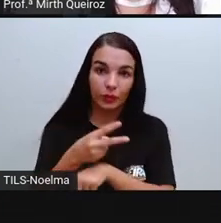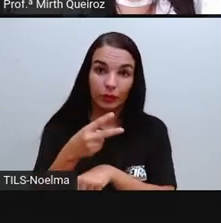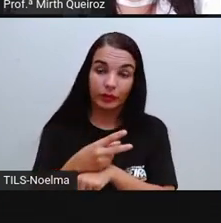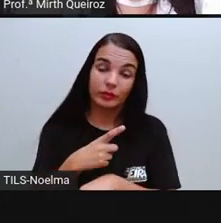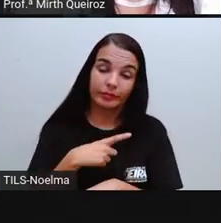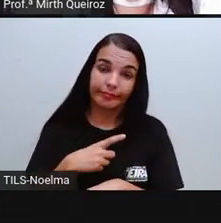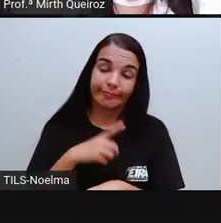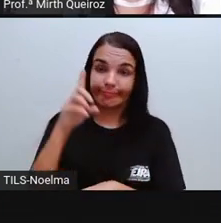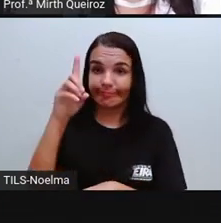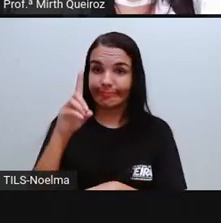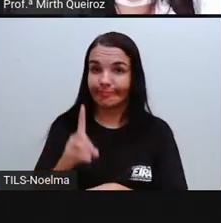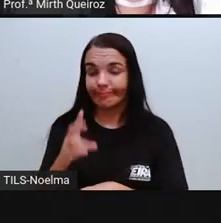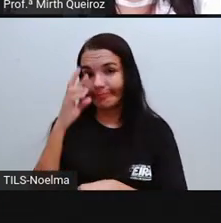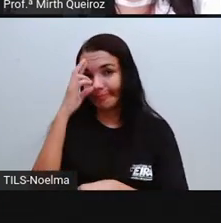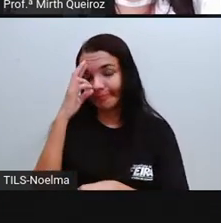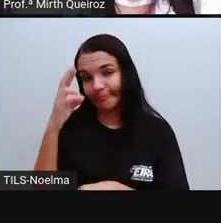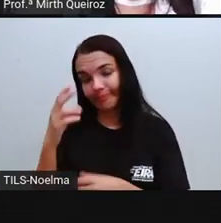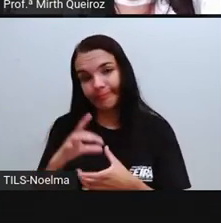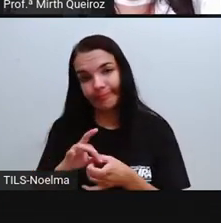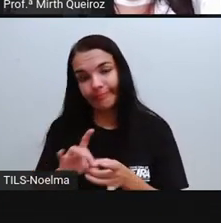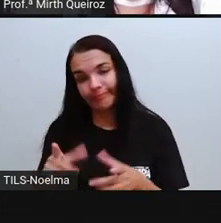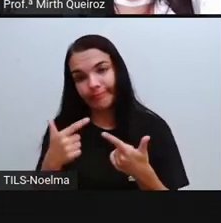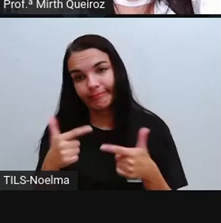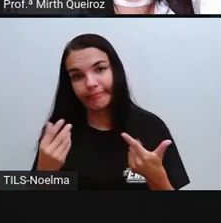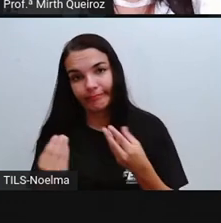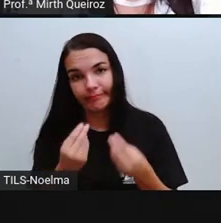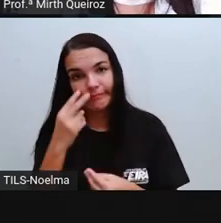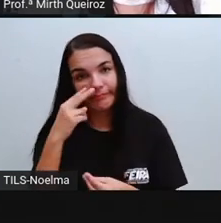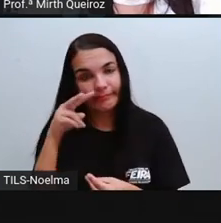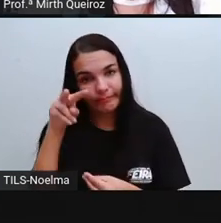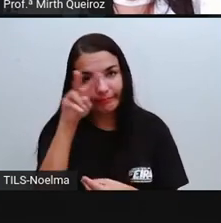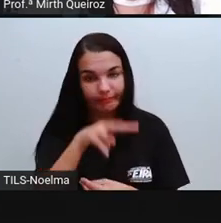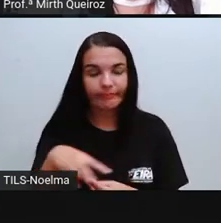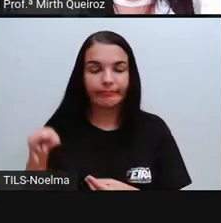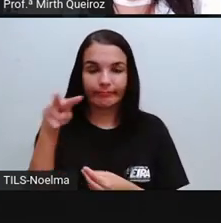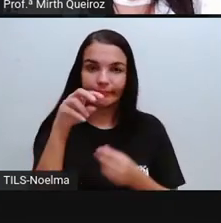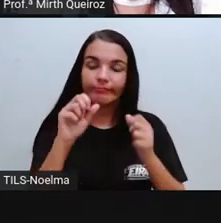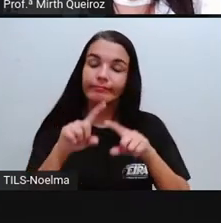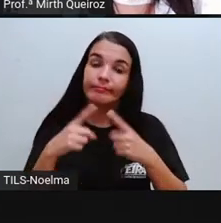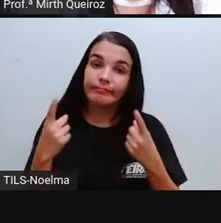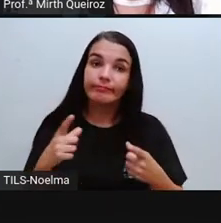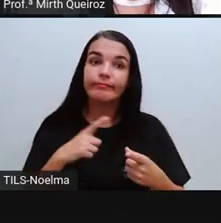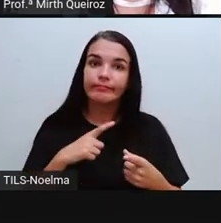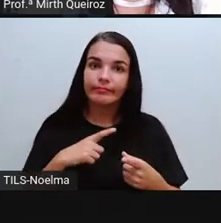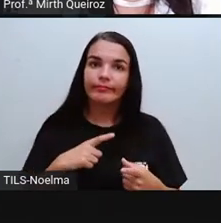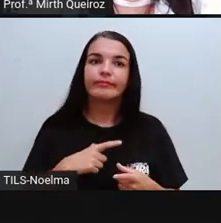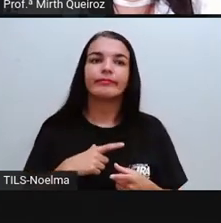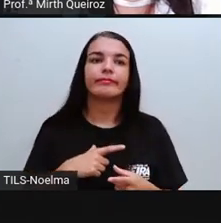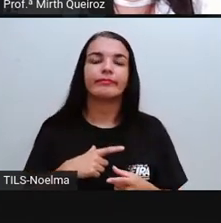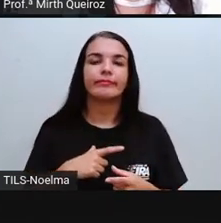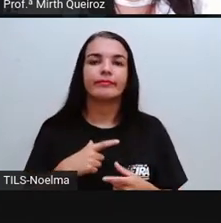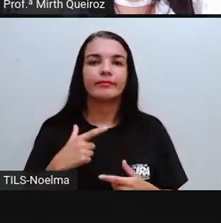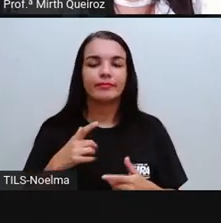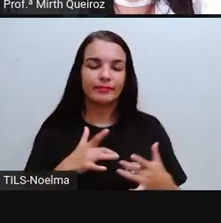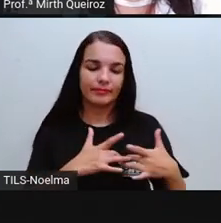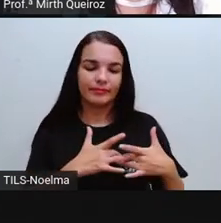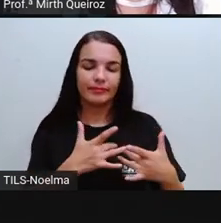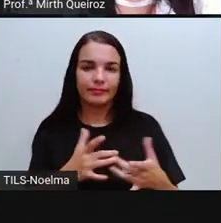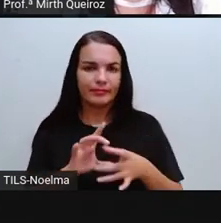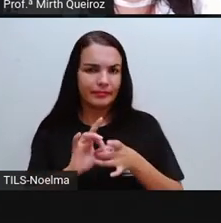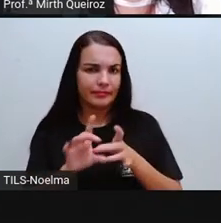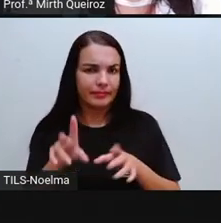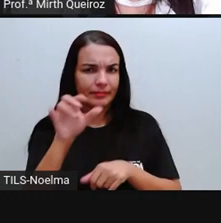autorais, então não teve como a gente colocar aqui para vocês. Mas nós temos aí disponíveis, né?